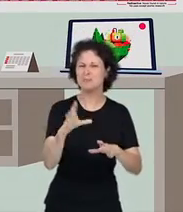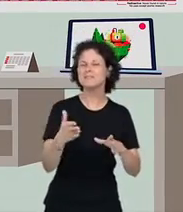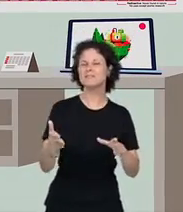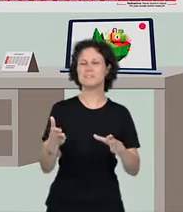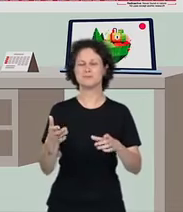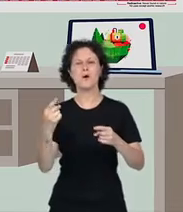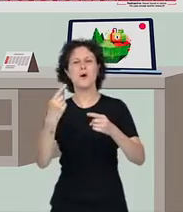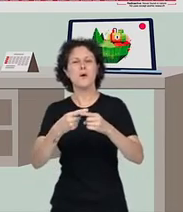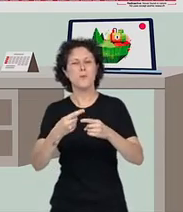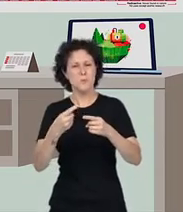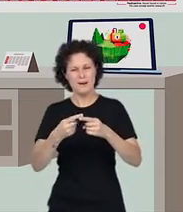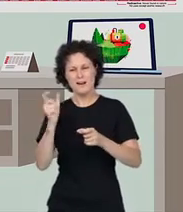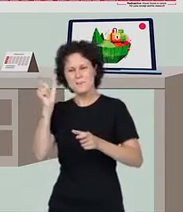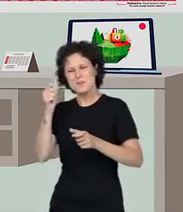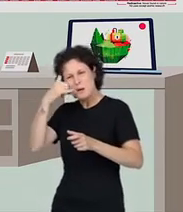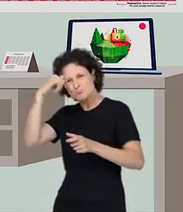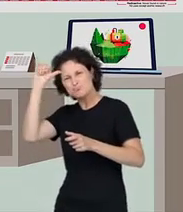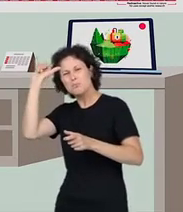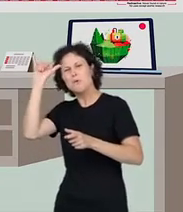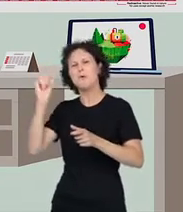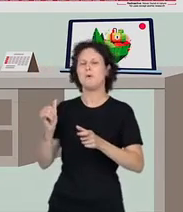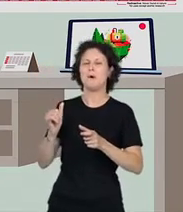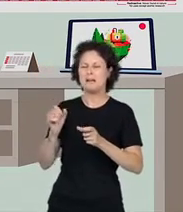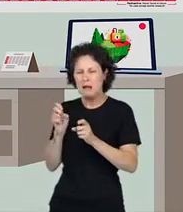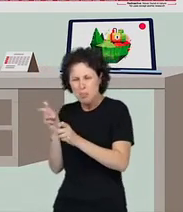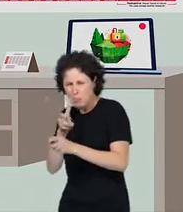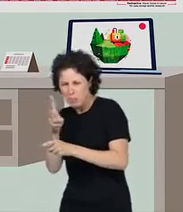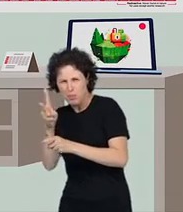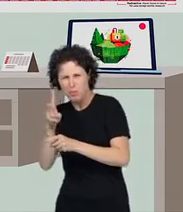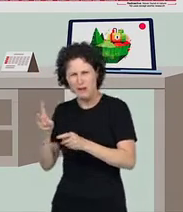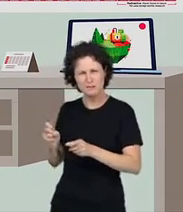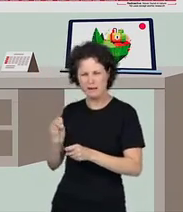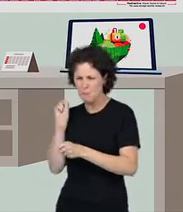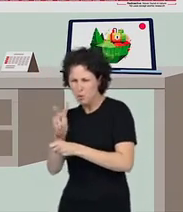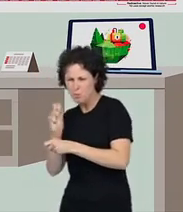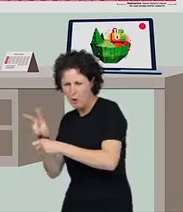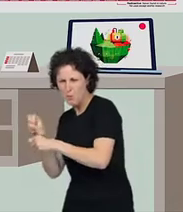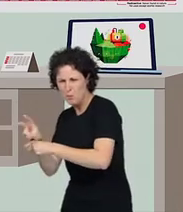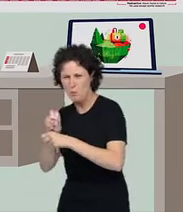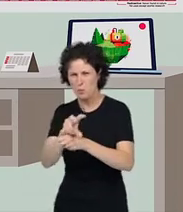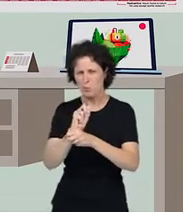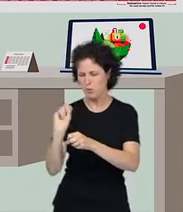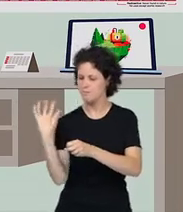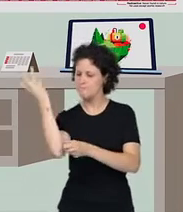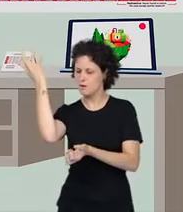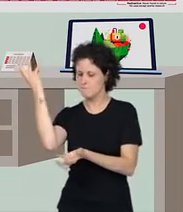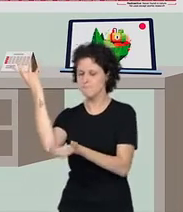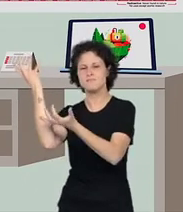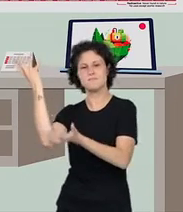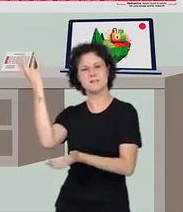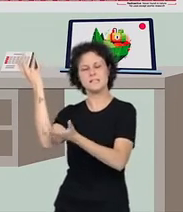biodiversidade, que é a quantidade e diversidade de animais e plantas, por causa do uso de agrotóxicos. Os